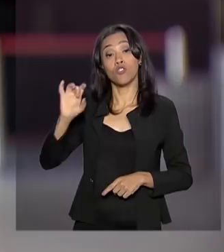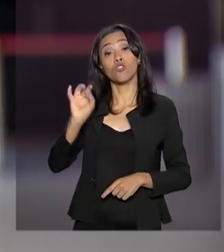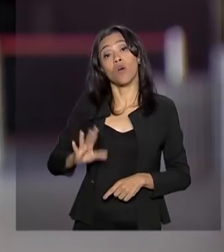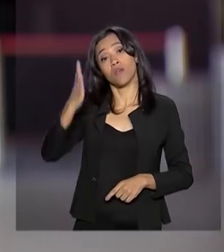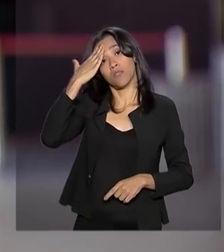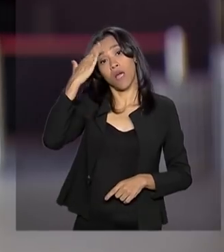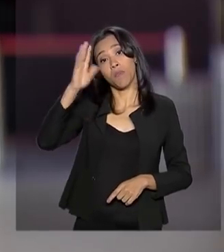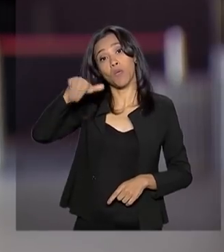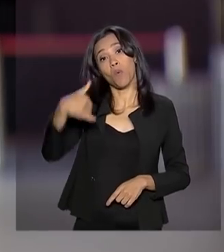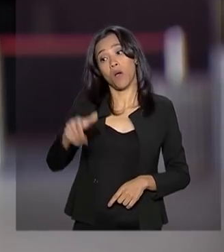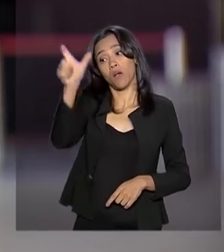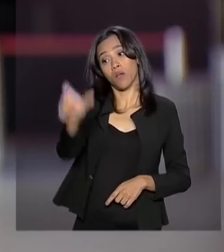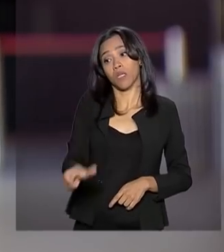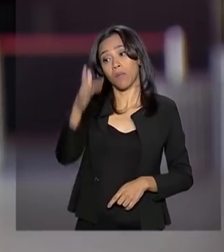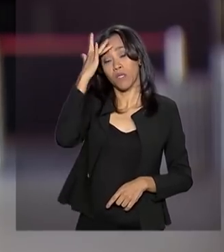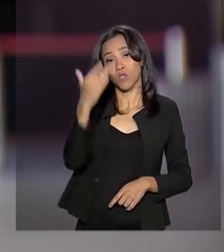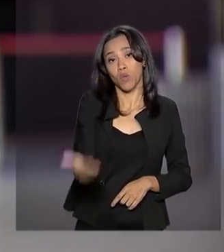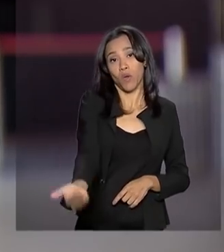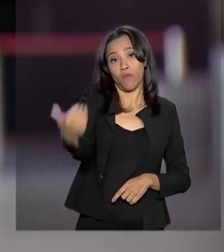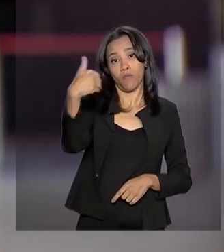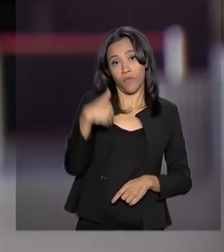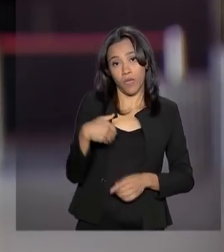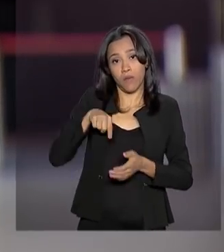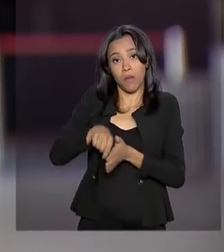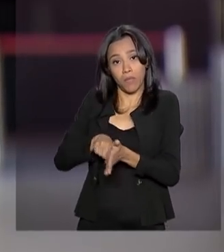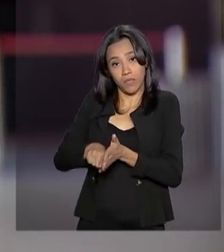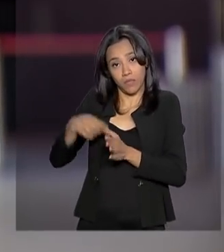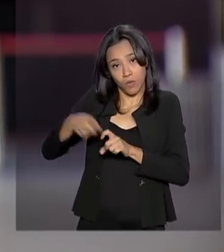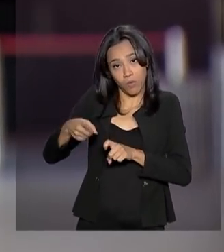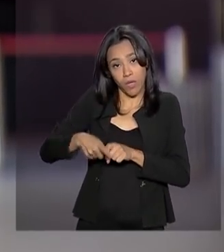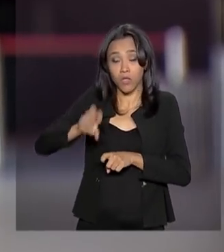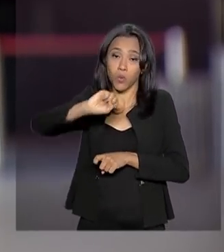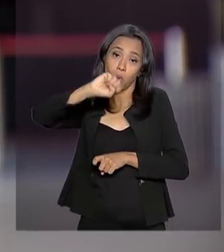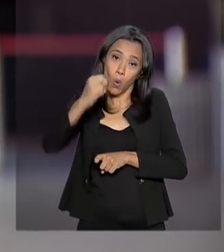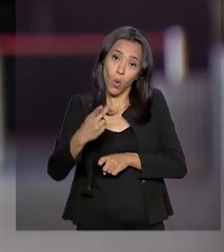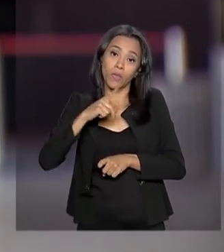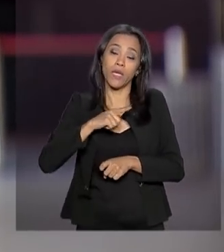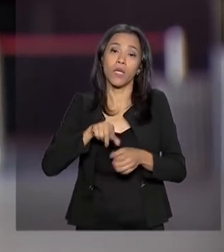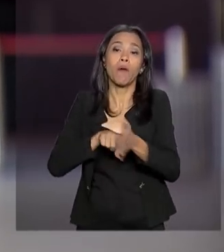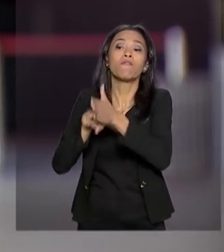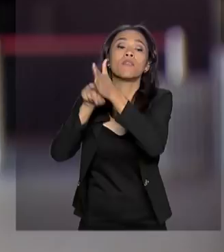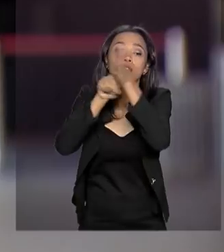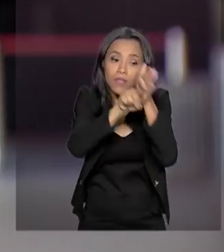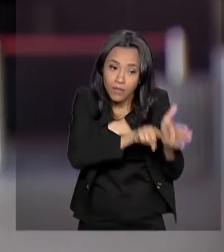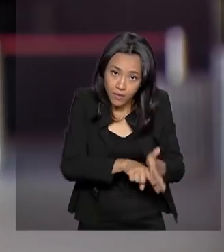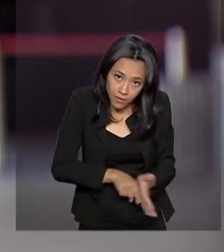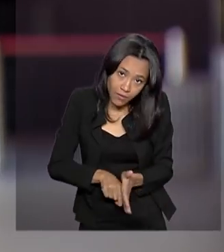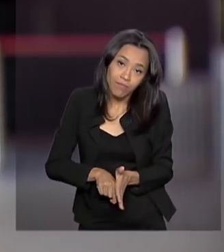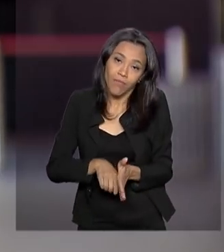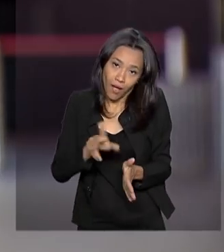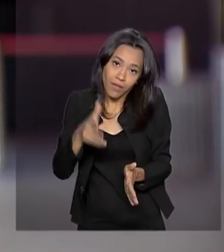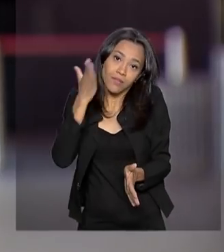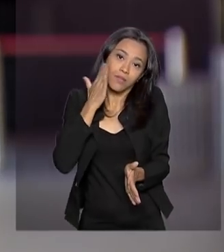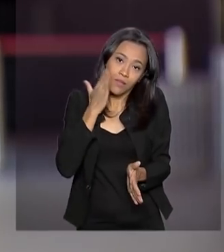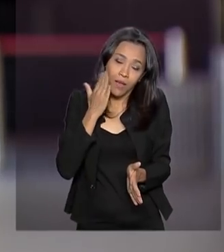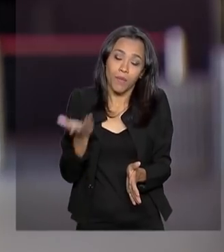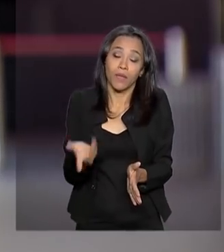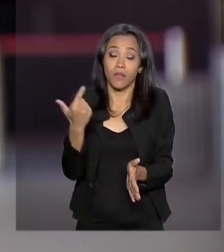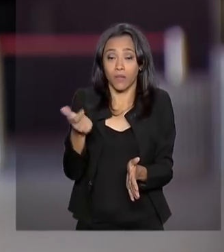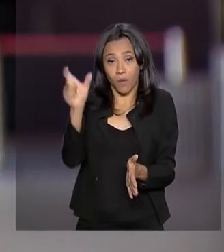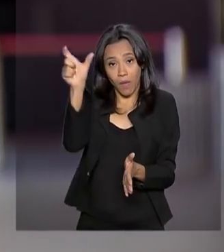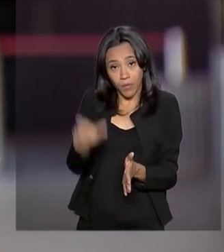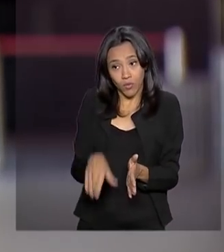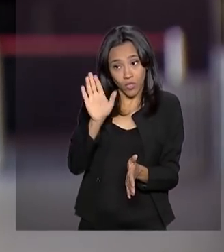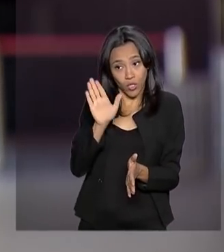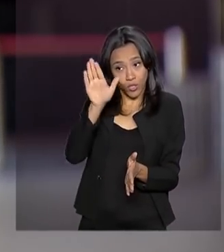acidente quando o trabalhador é encaminhado para a perícia médica ou quando há uma fiscalização do trabalho. Neste caso, o empregador é